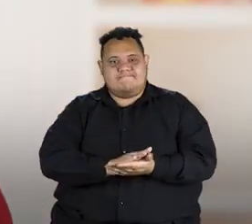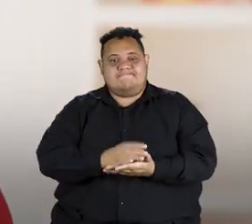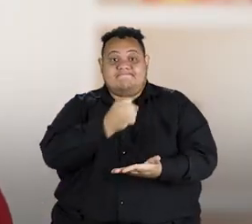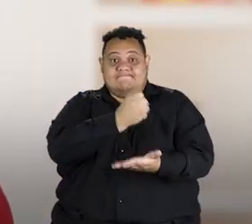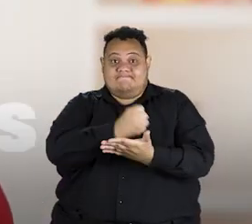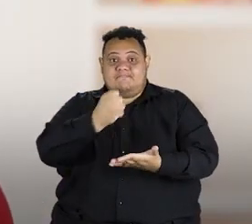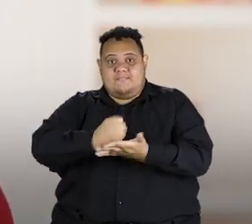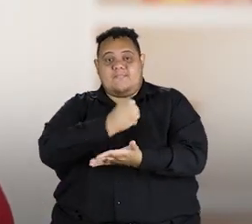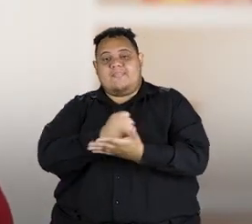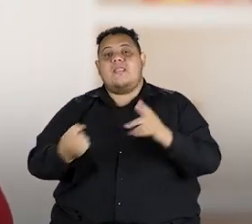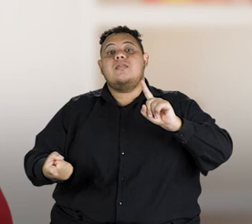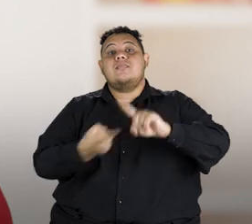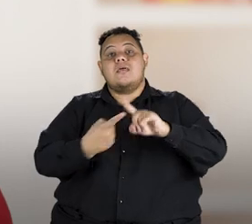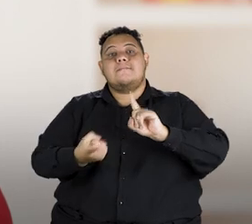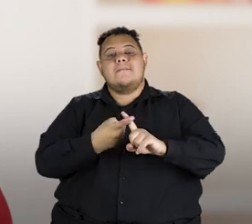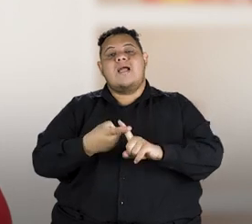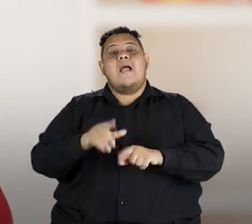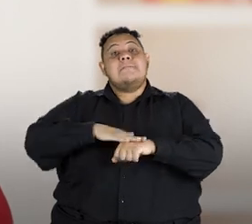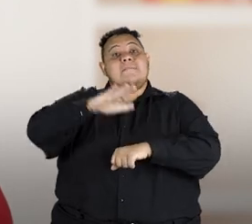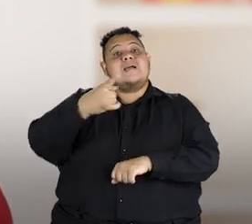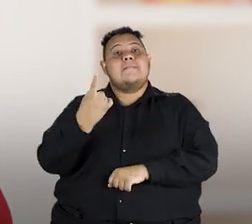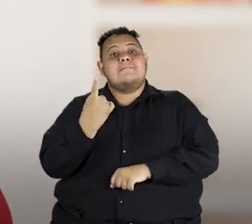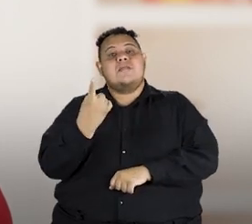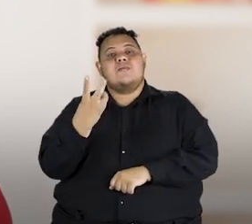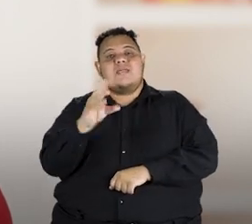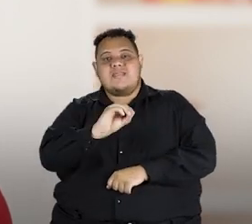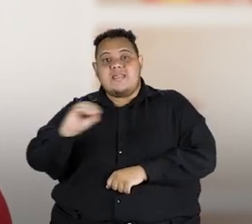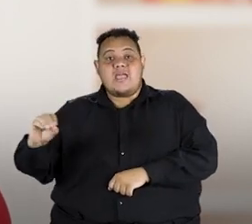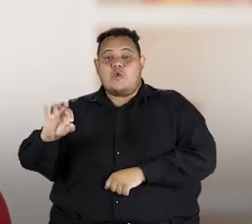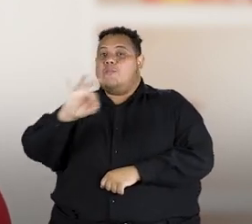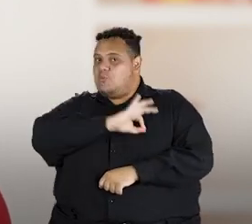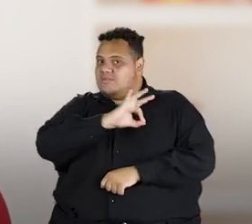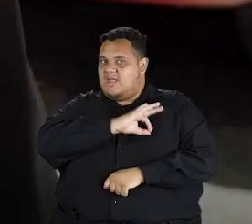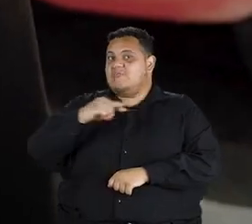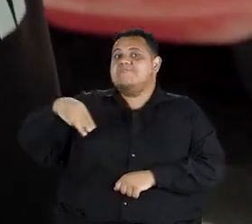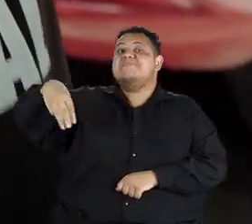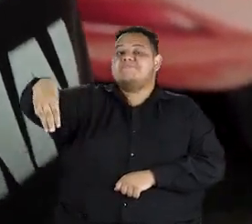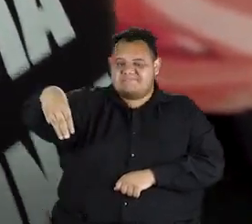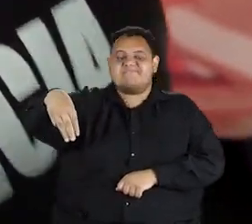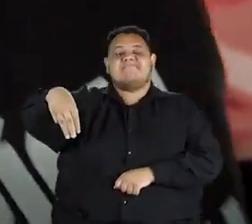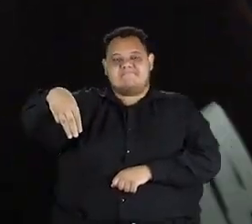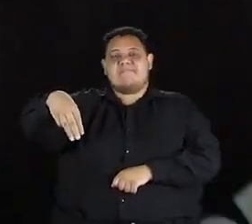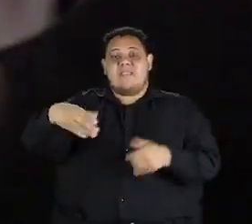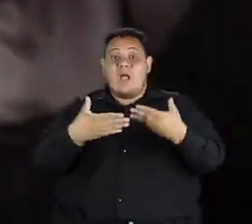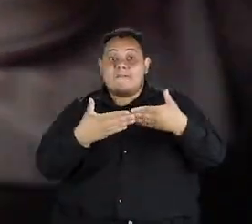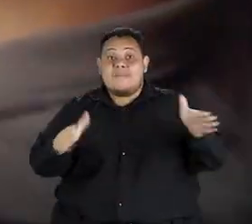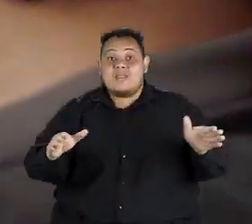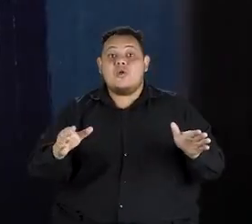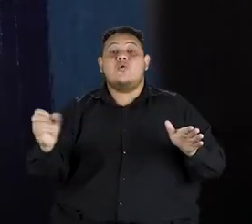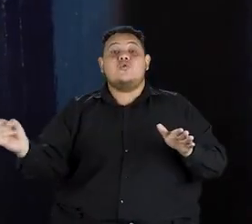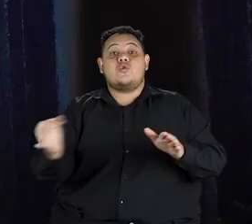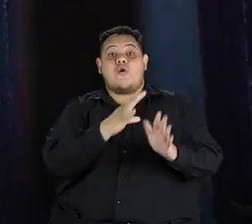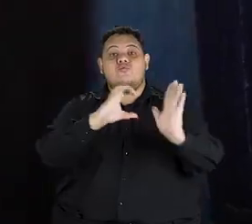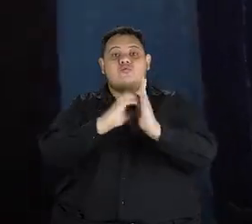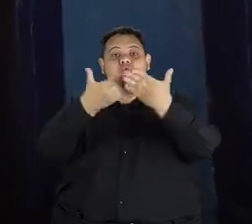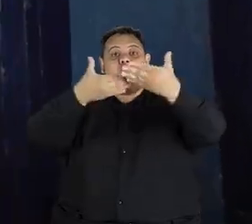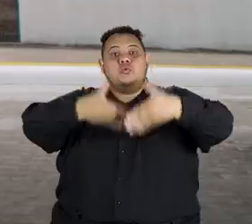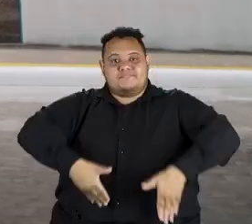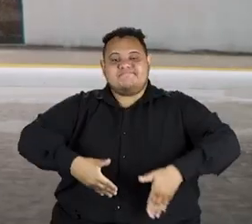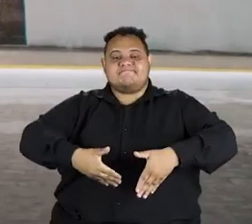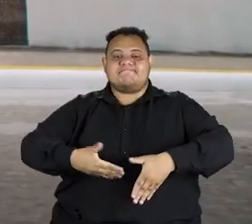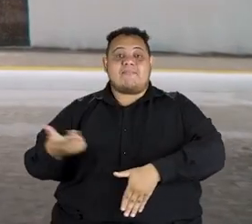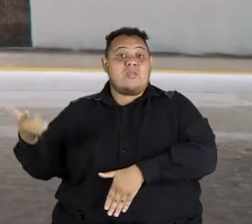Contratamos mais de 1.300 policiais militares. Abrimos novos concursos